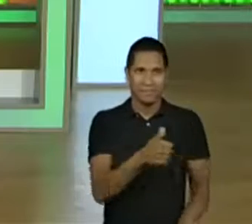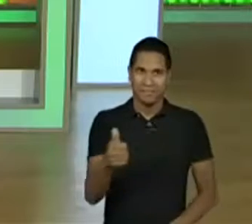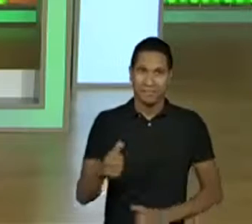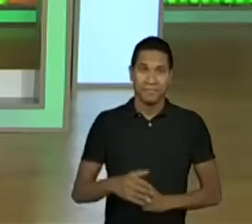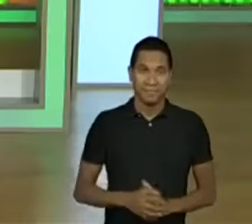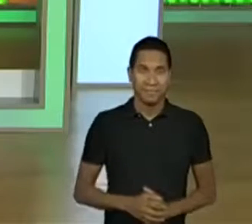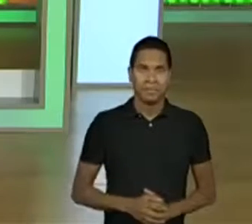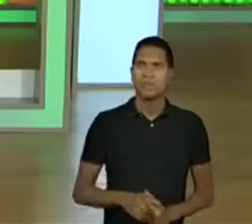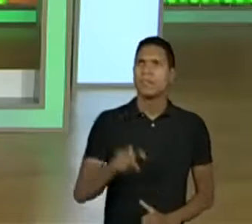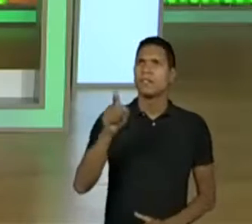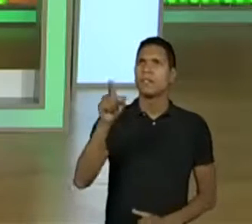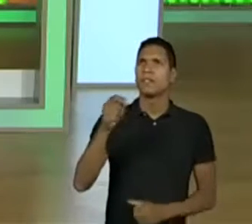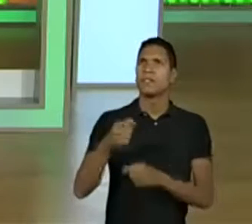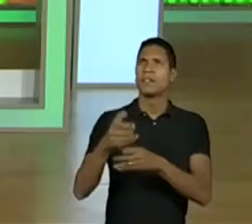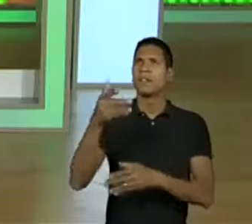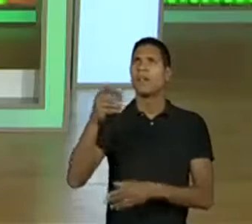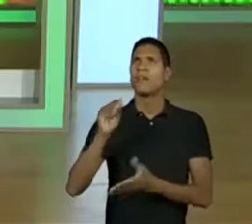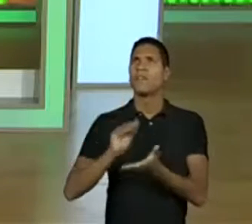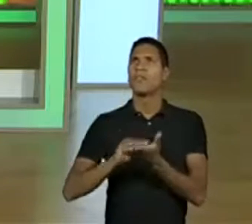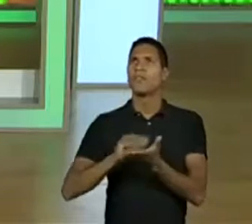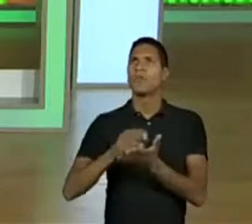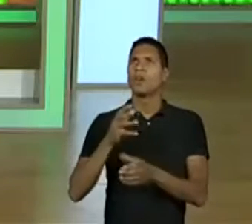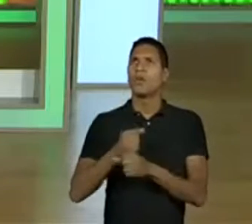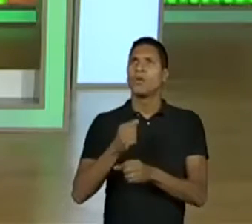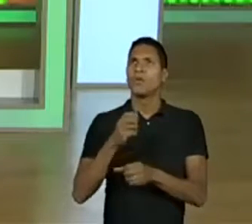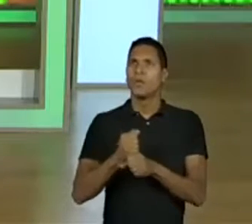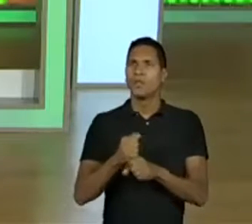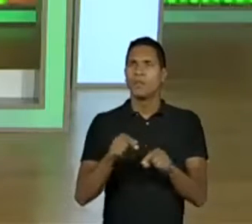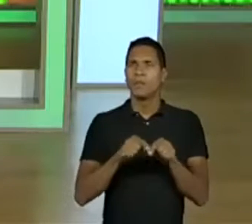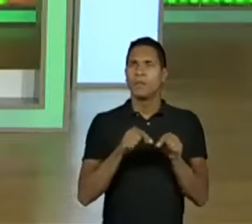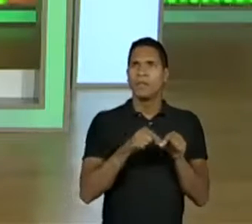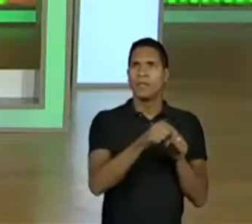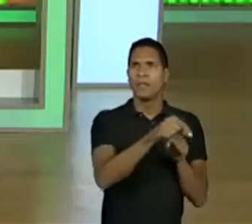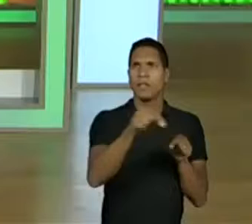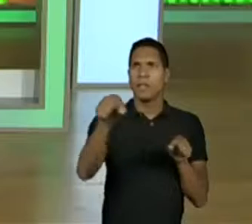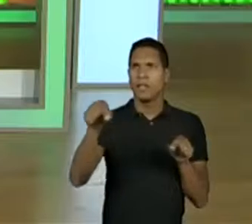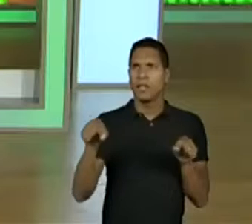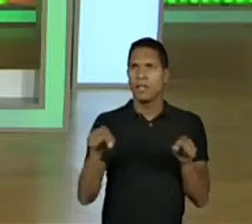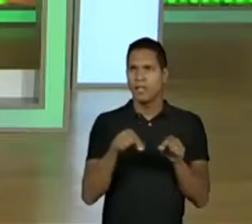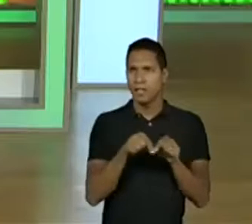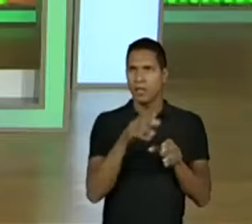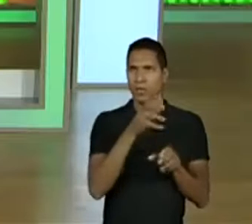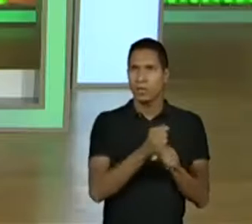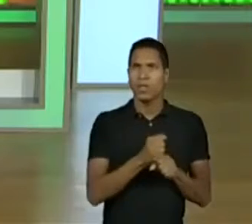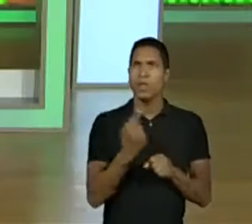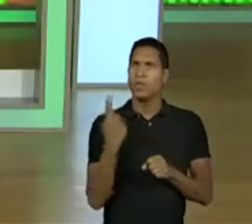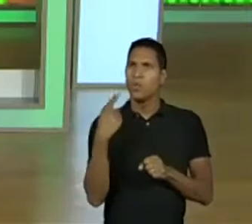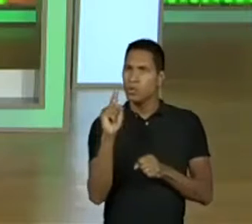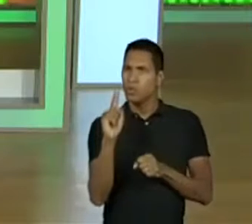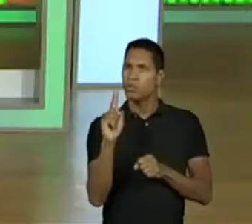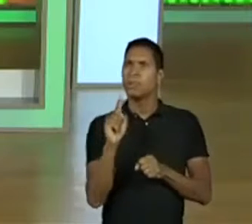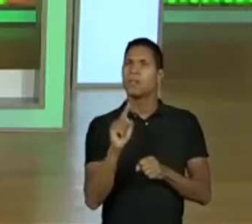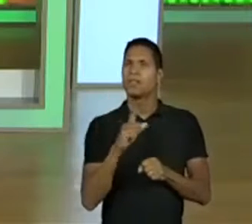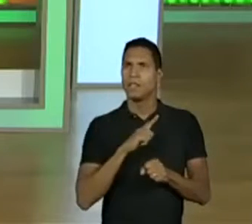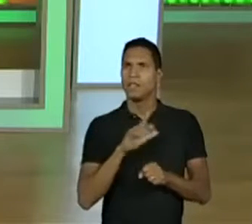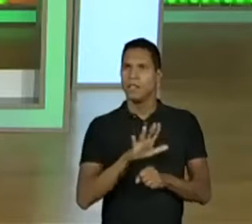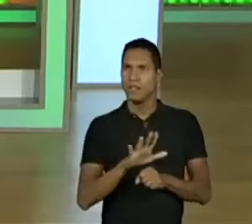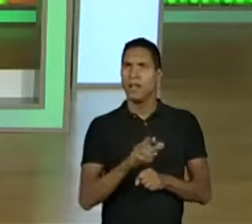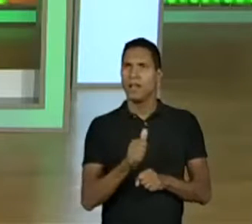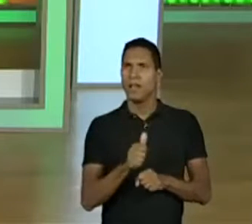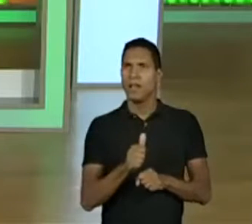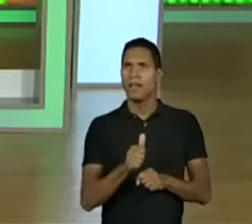a Promônica está dizendo assim que faltou calcular o perímetro da última figura. Acho que faltou um número, não foi, Promônica?